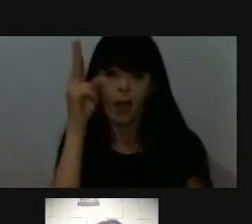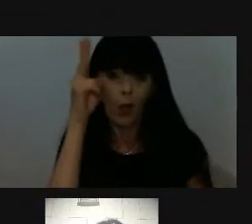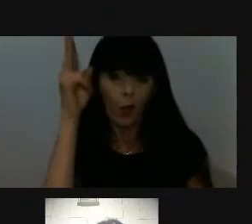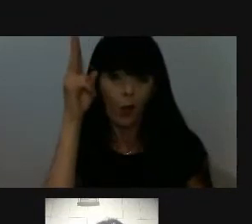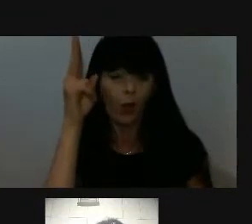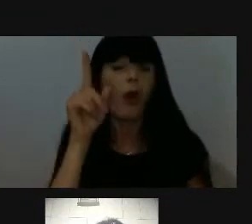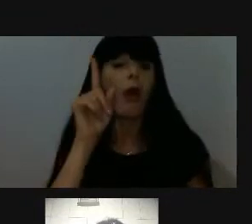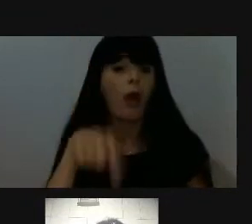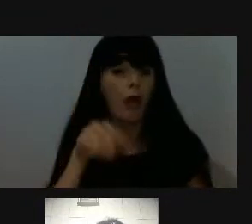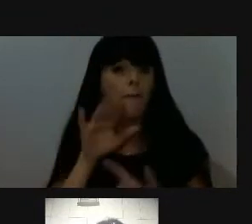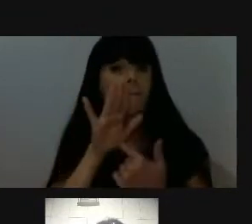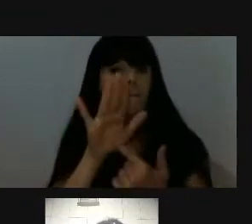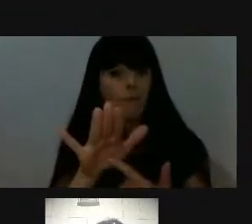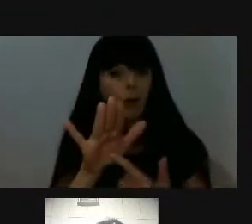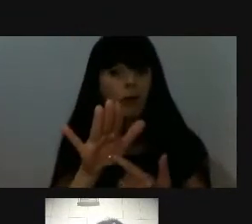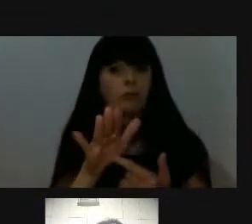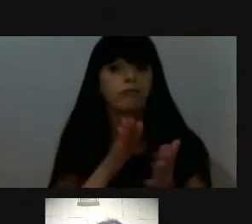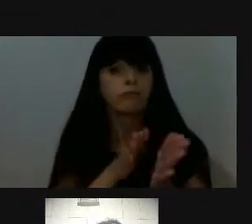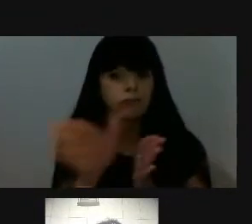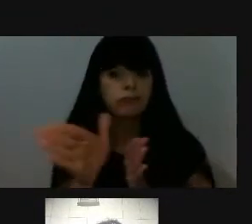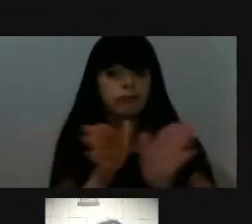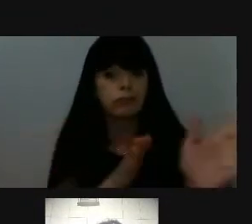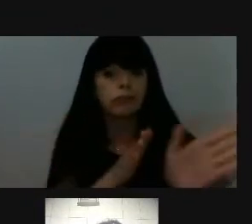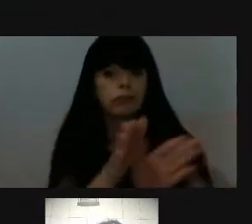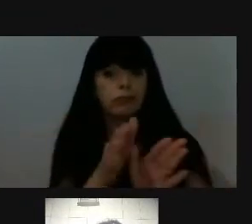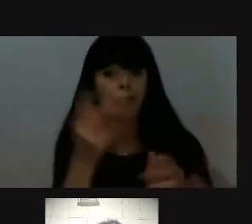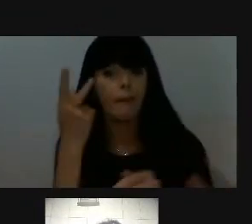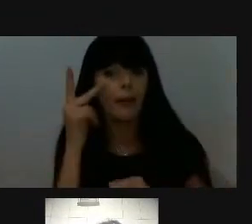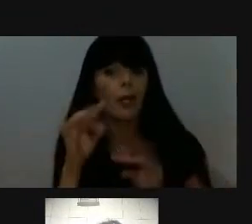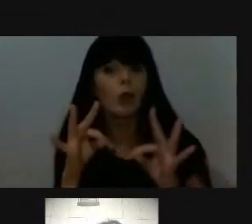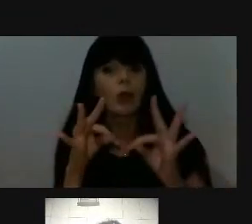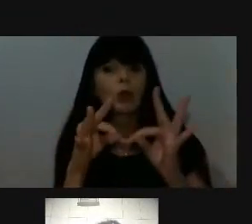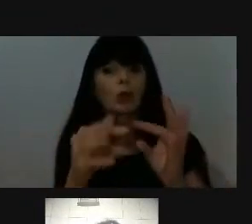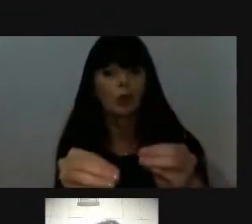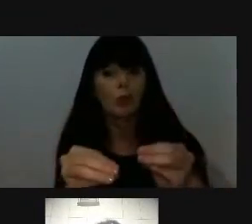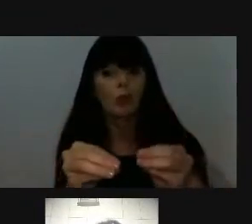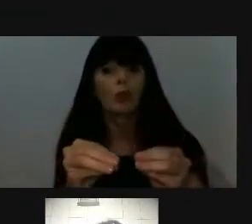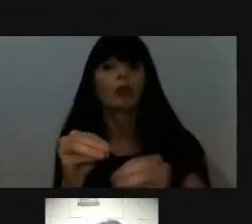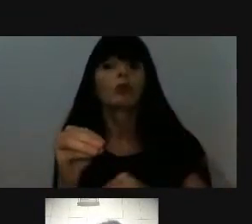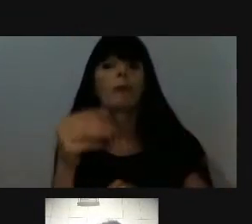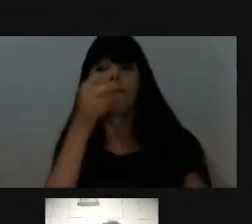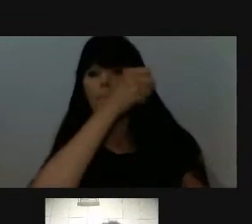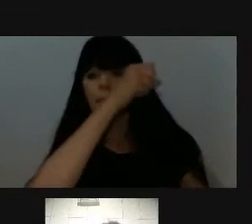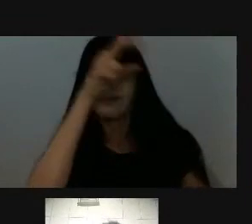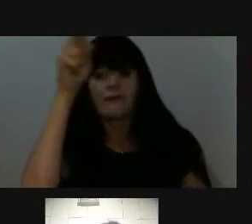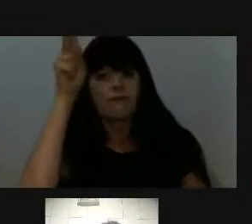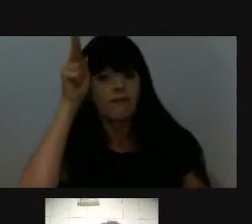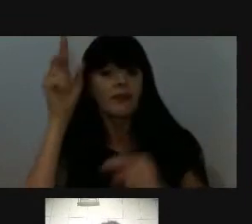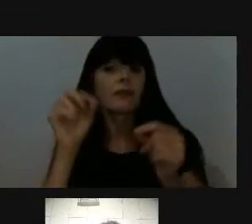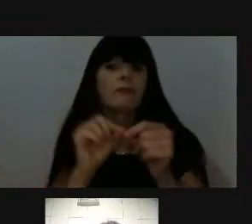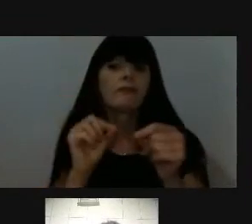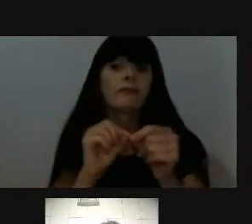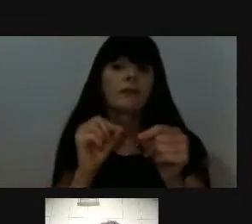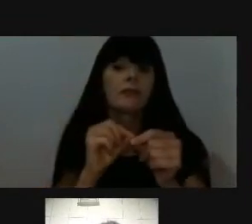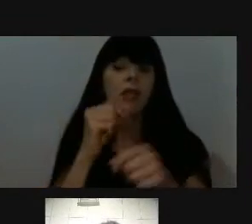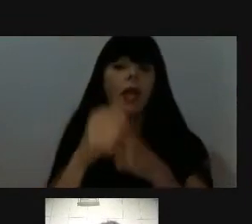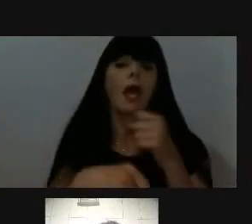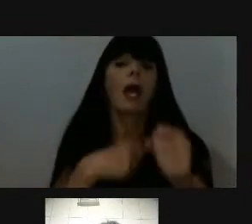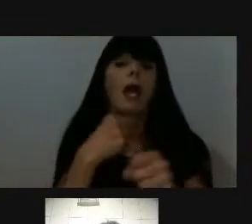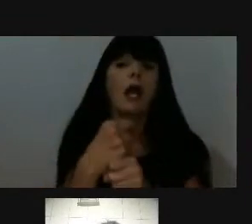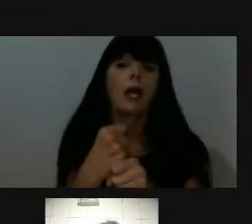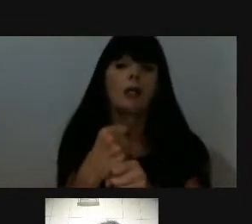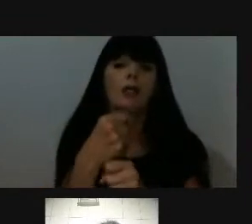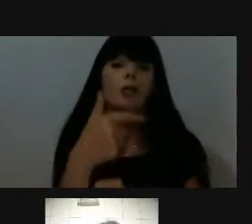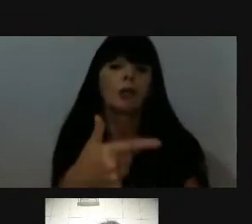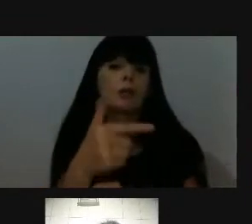esse orçamento é ele que dá as diretrizes para tudo que o prefeito for fazer no ano de